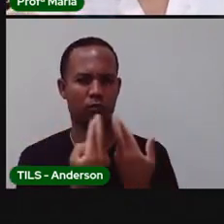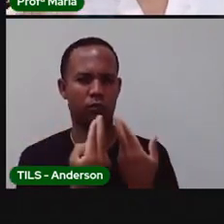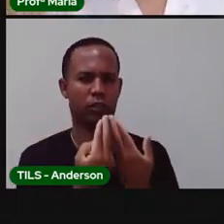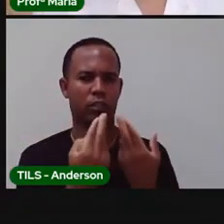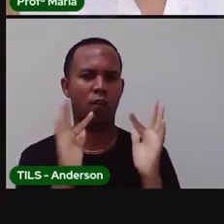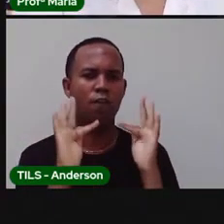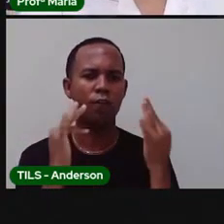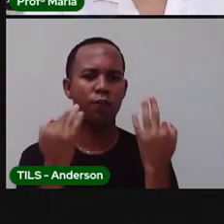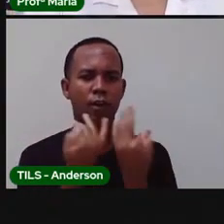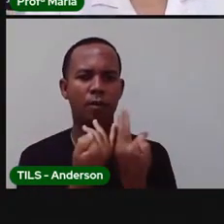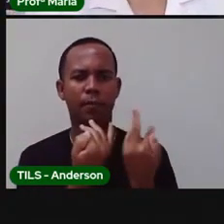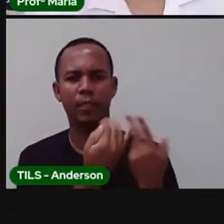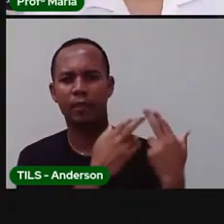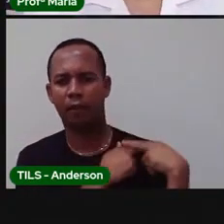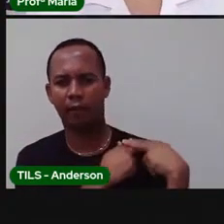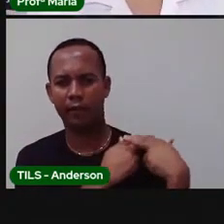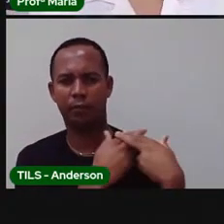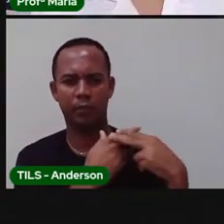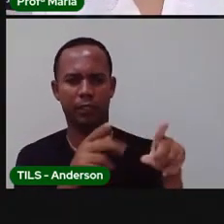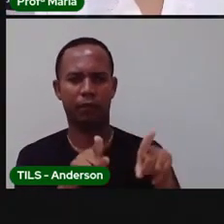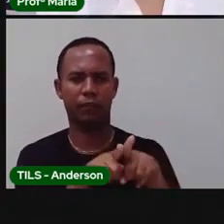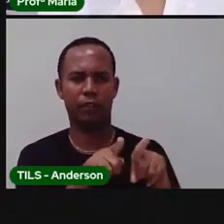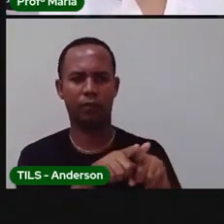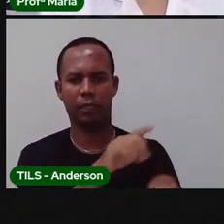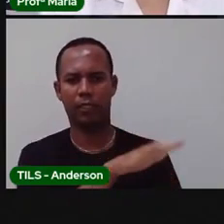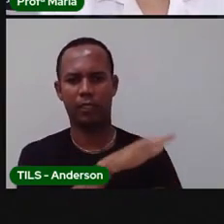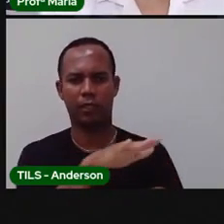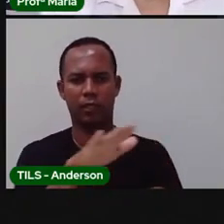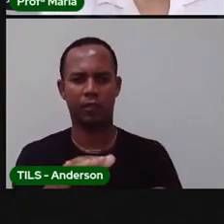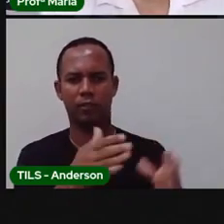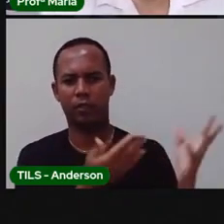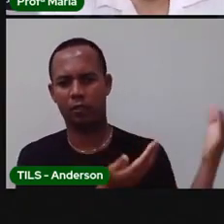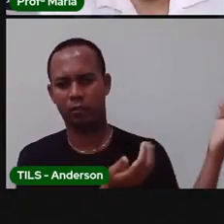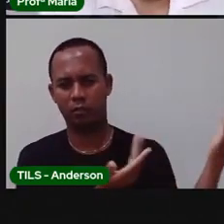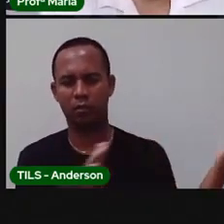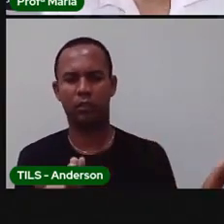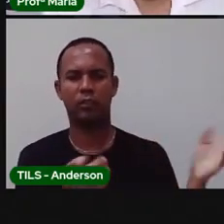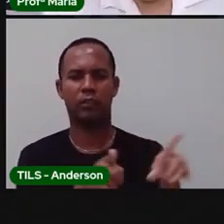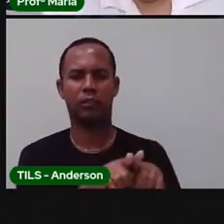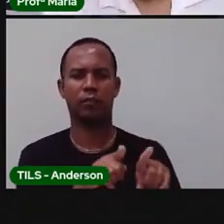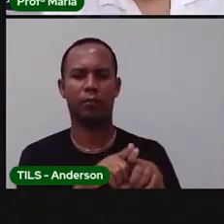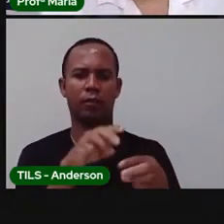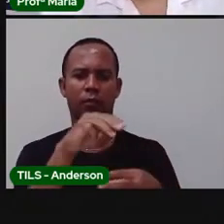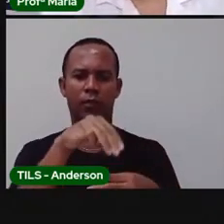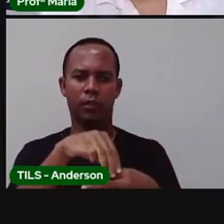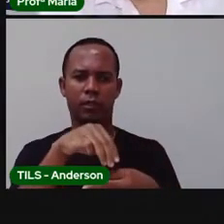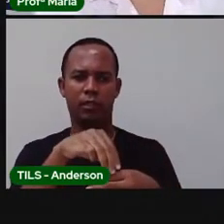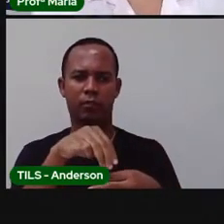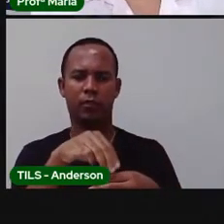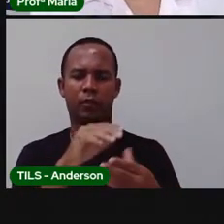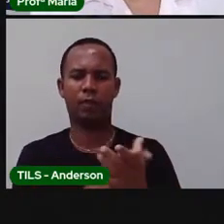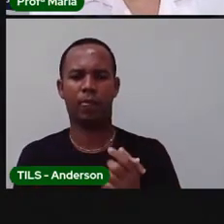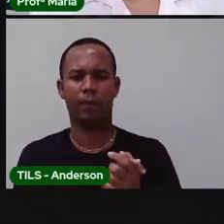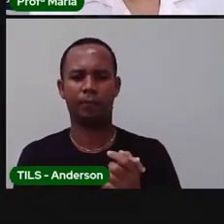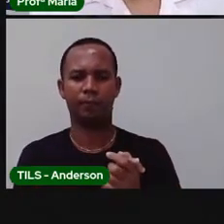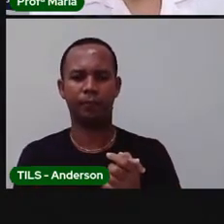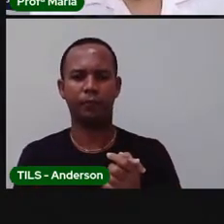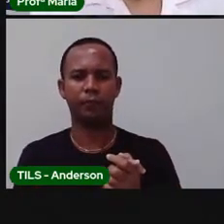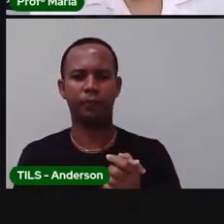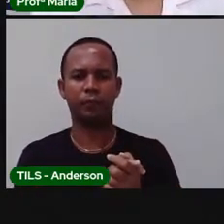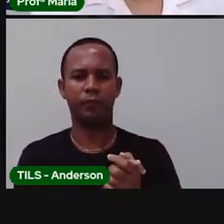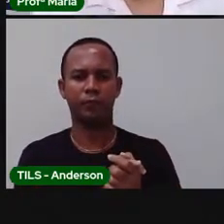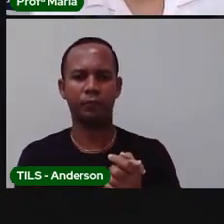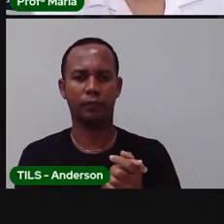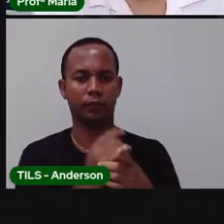Dos pais e responsáveis por crianças de uma determinada escola, no município também, tá? Por agora, não lembra de que